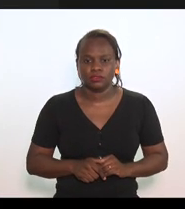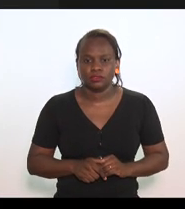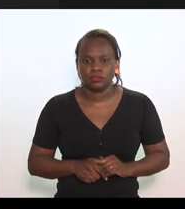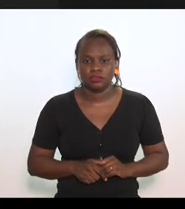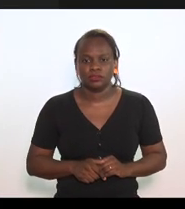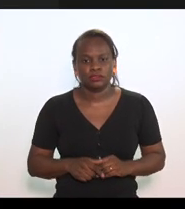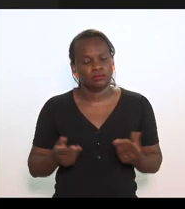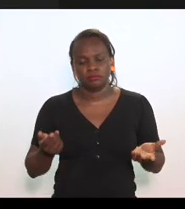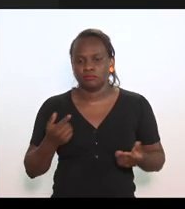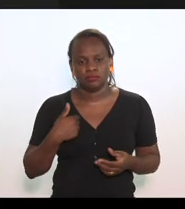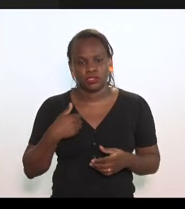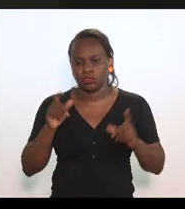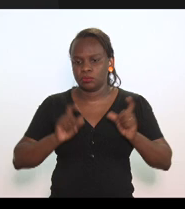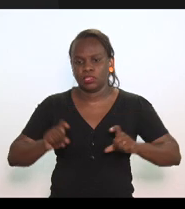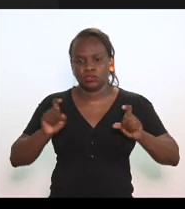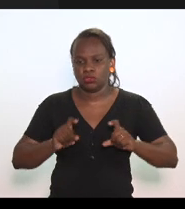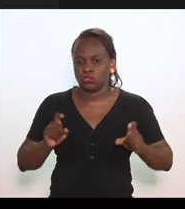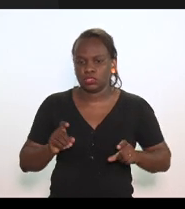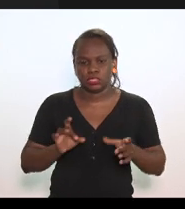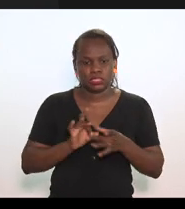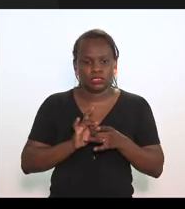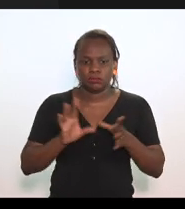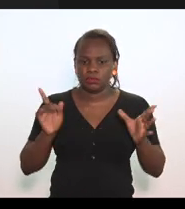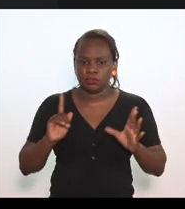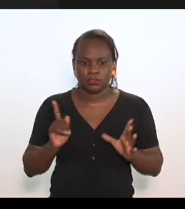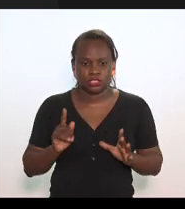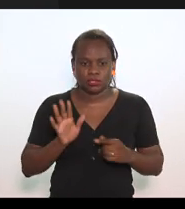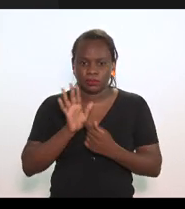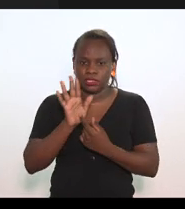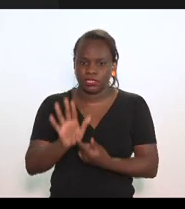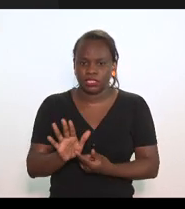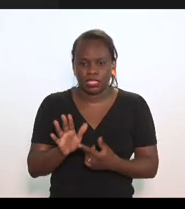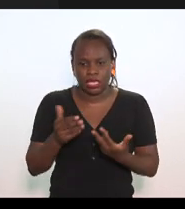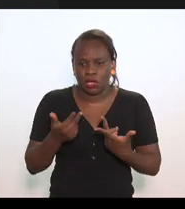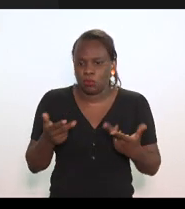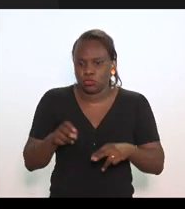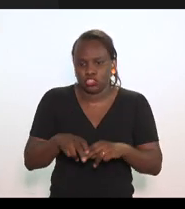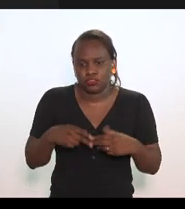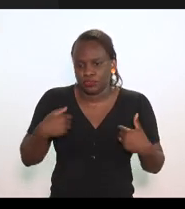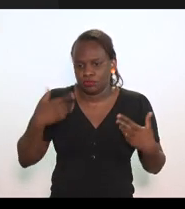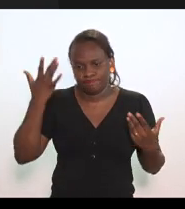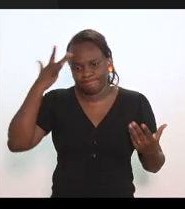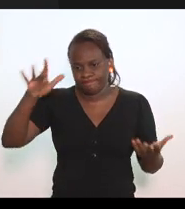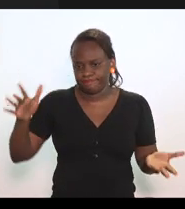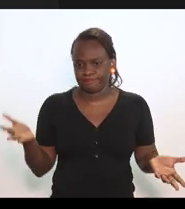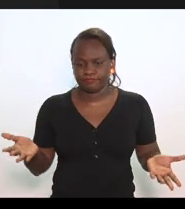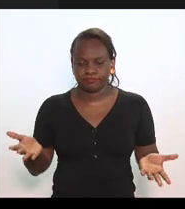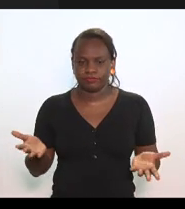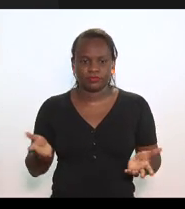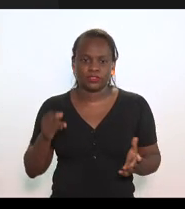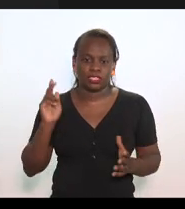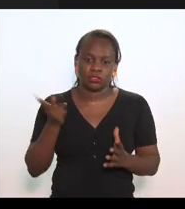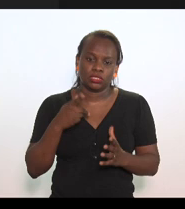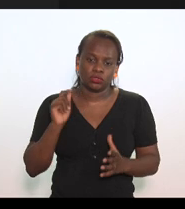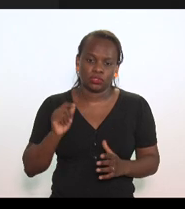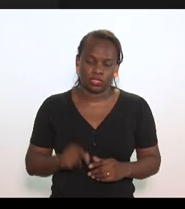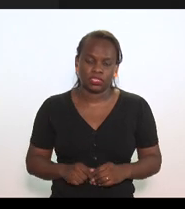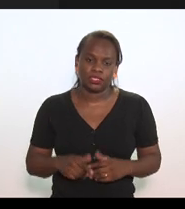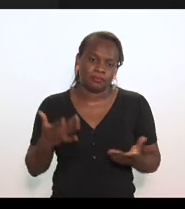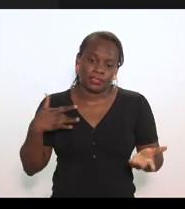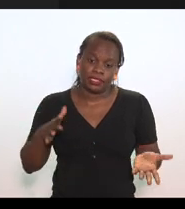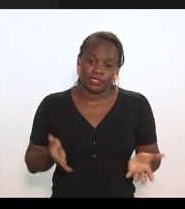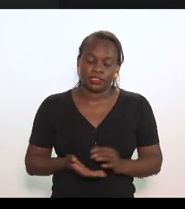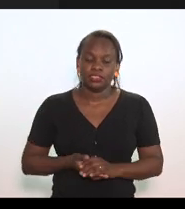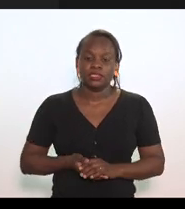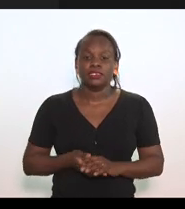Eu não... o meu computador não está permitindo apresentar por algum motivo. Eu não sei... Eu não sei o que acontece. É uma pena.